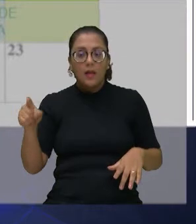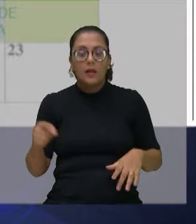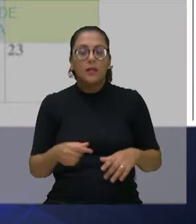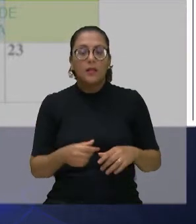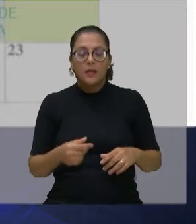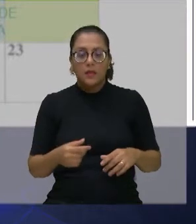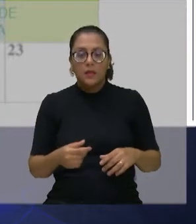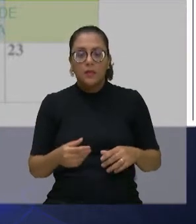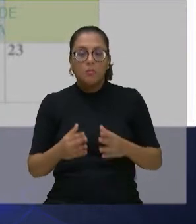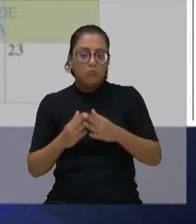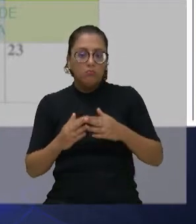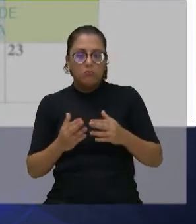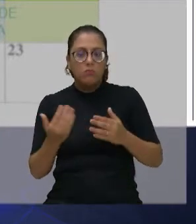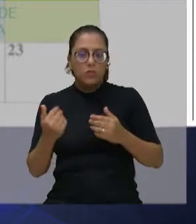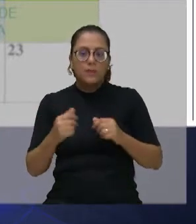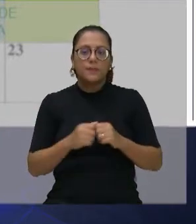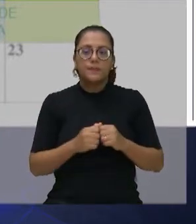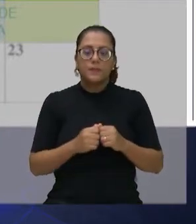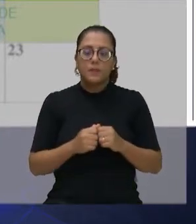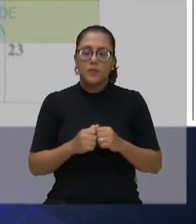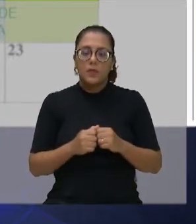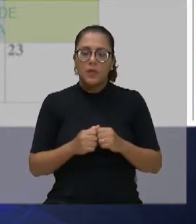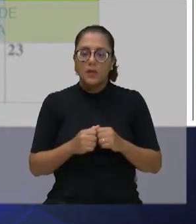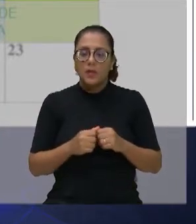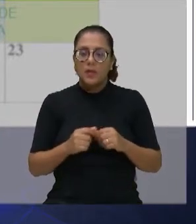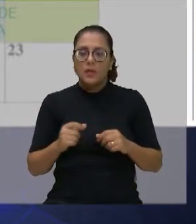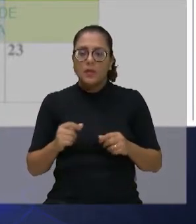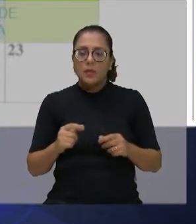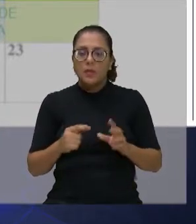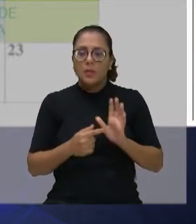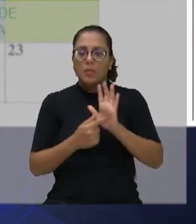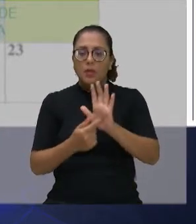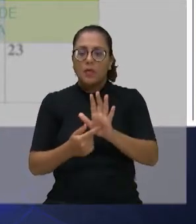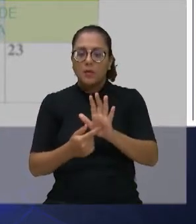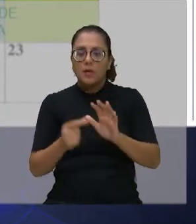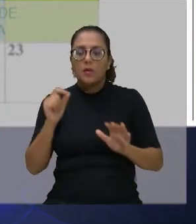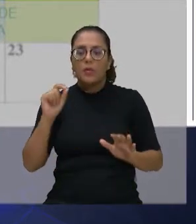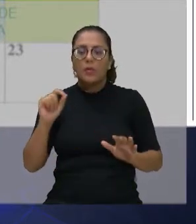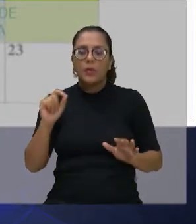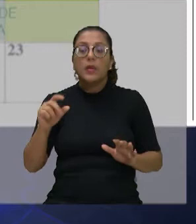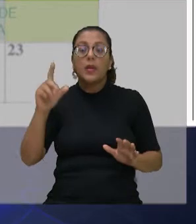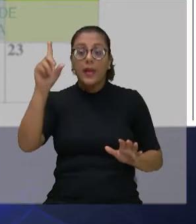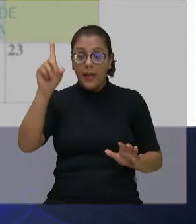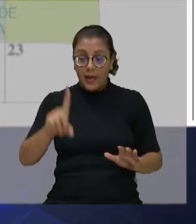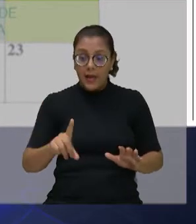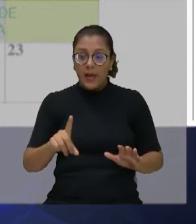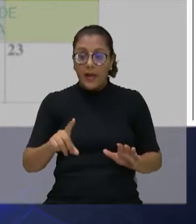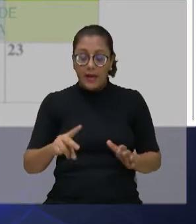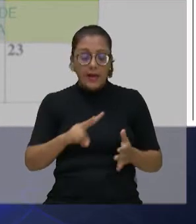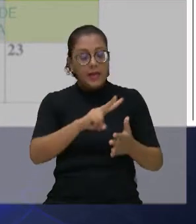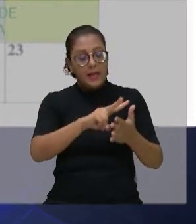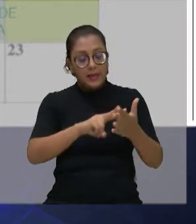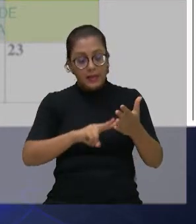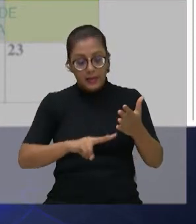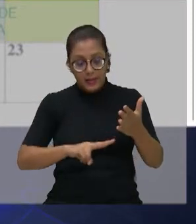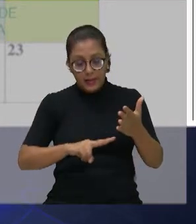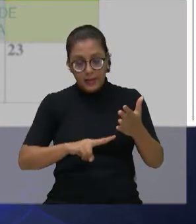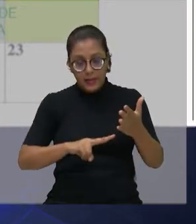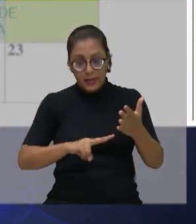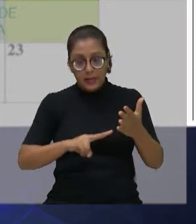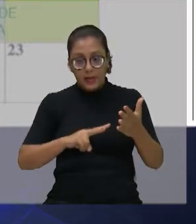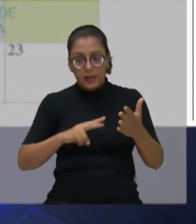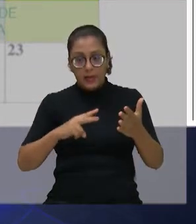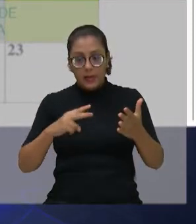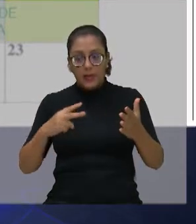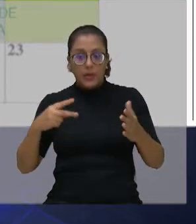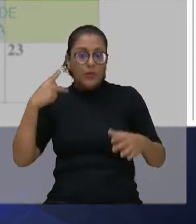favor. Essa proposta é o que é atualmente. Ele lê e a gente tem o prazo até